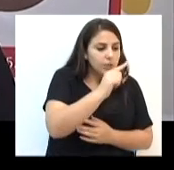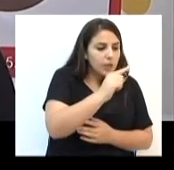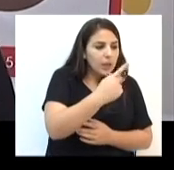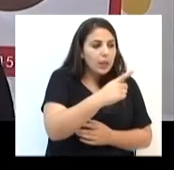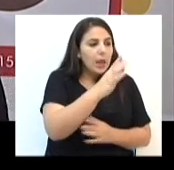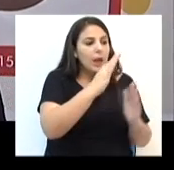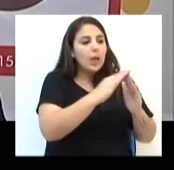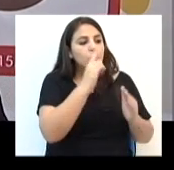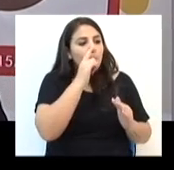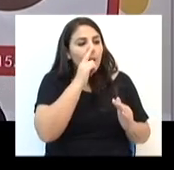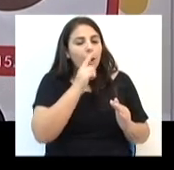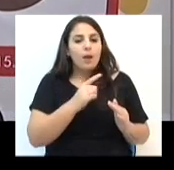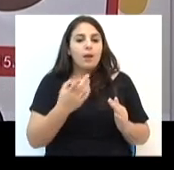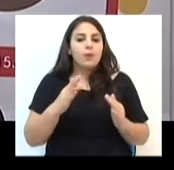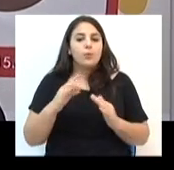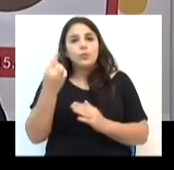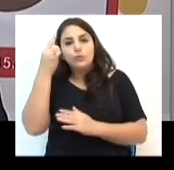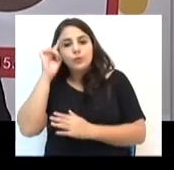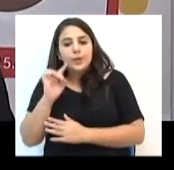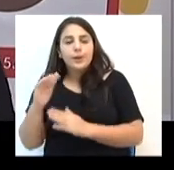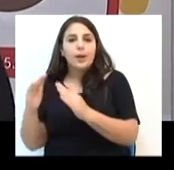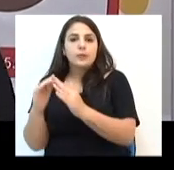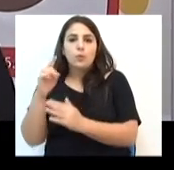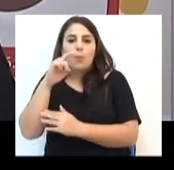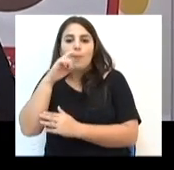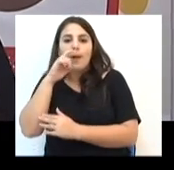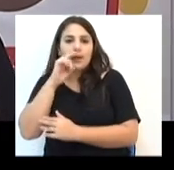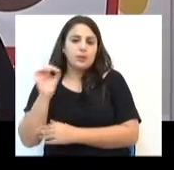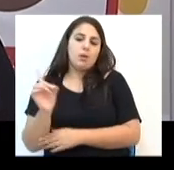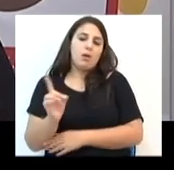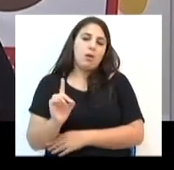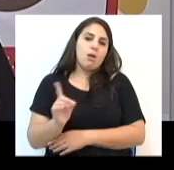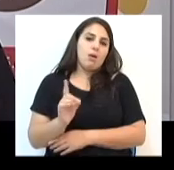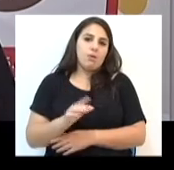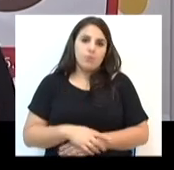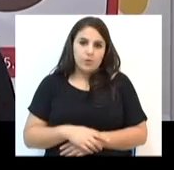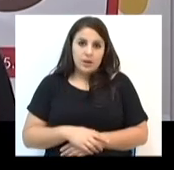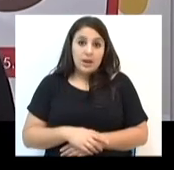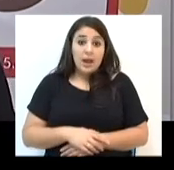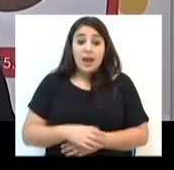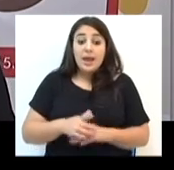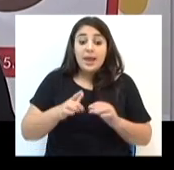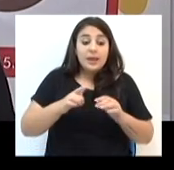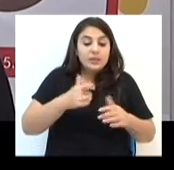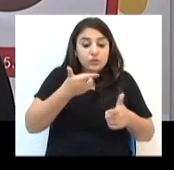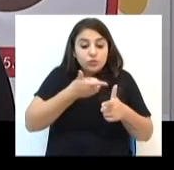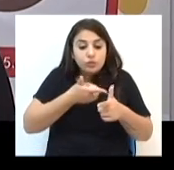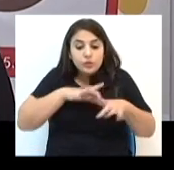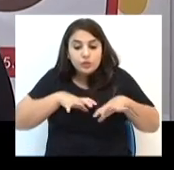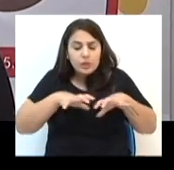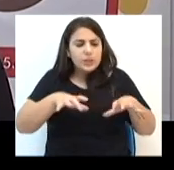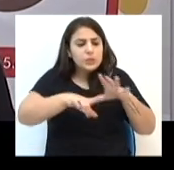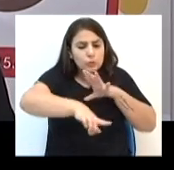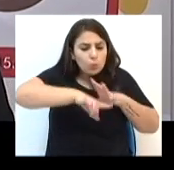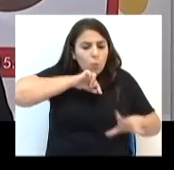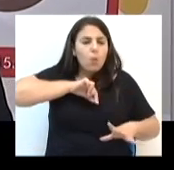cada um ou uma semana na casa de cada um. compartilhar a guarda significa compartilhar as decisões, as